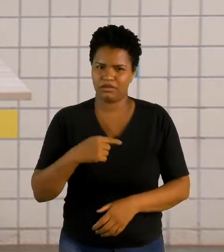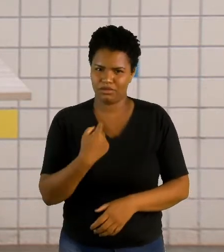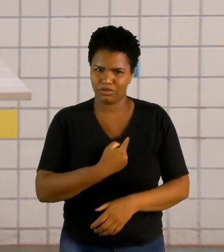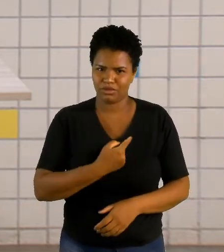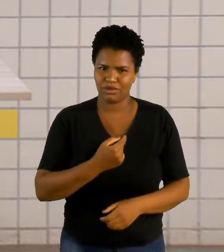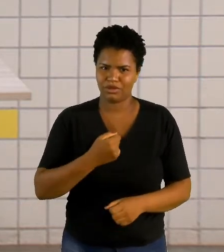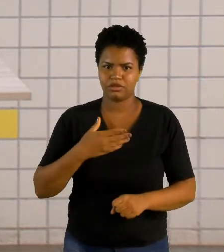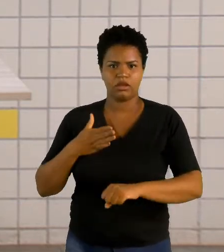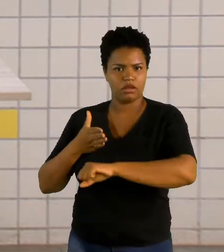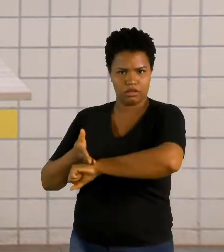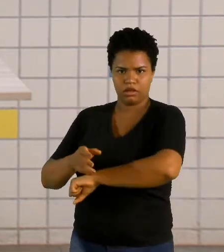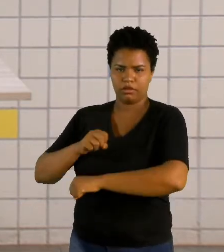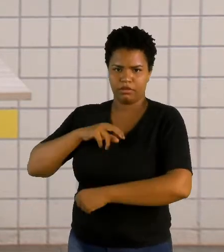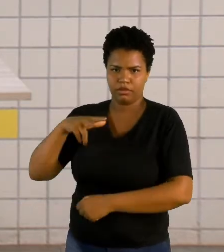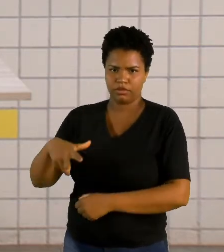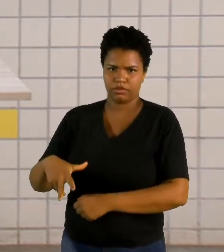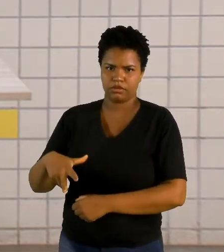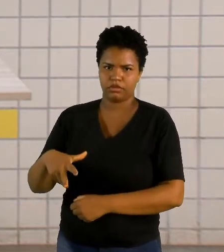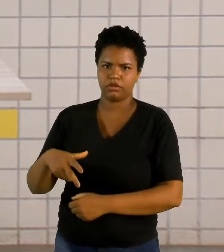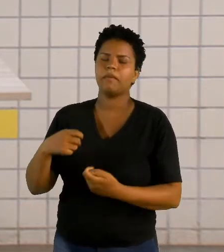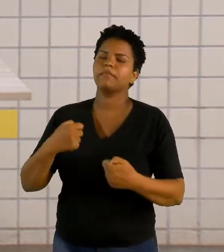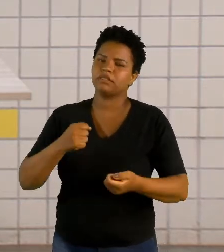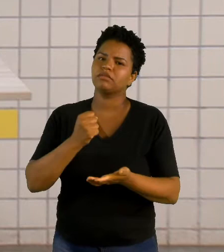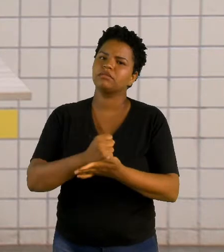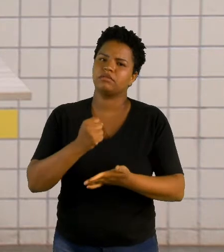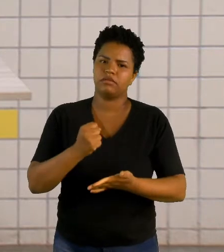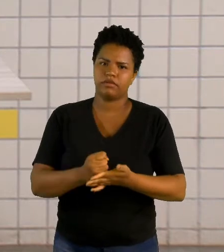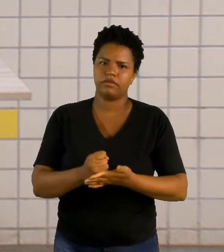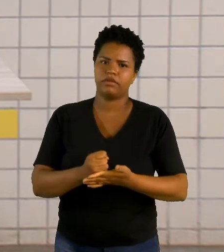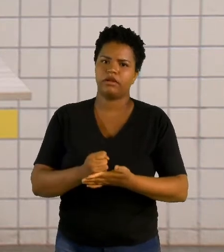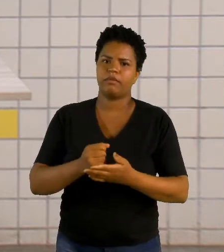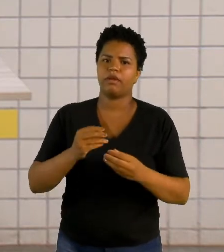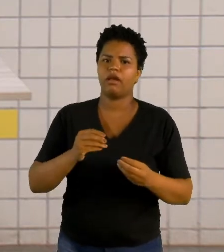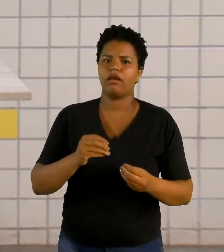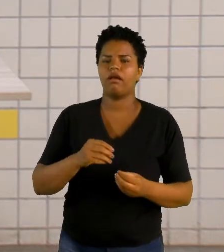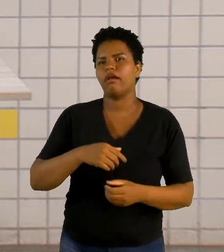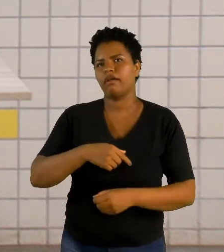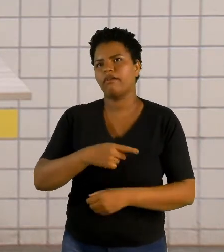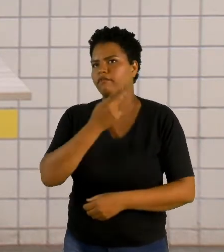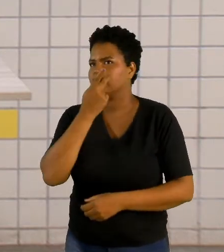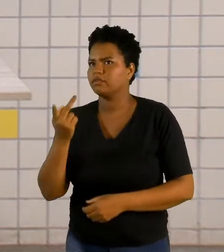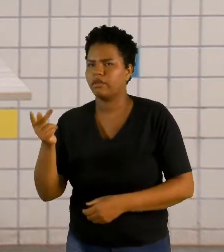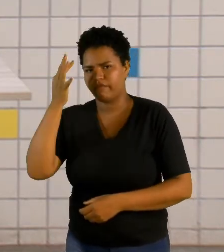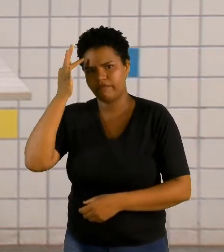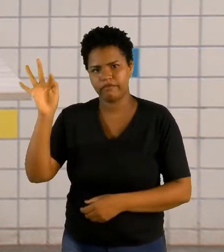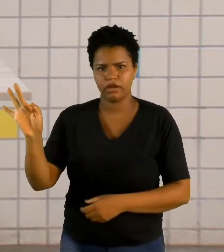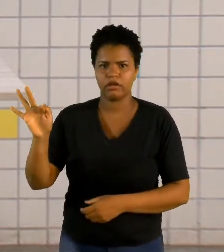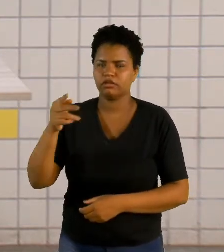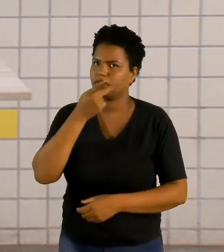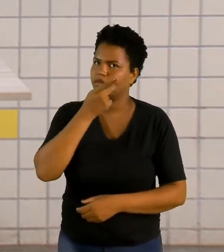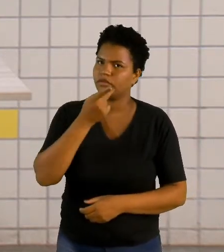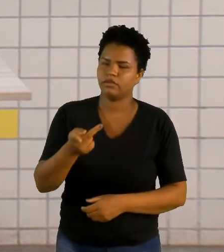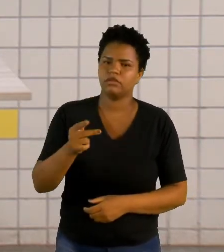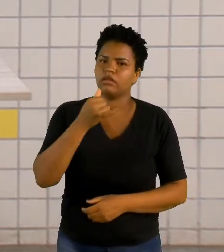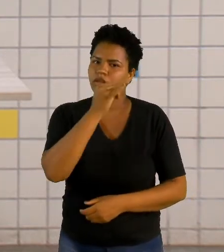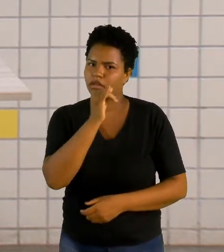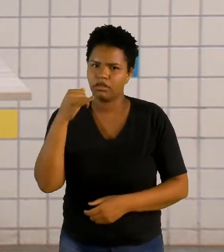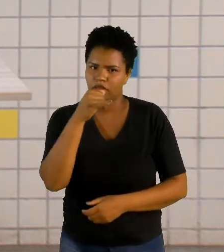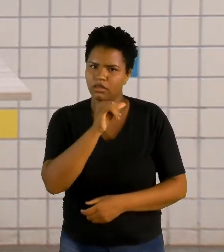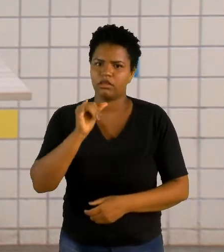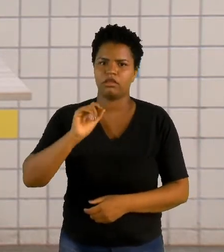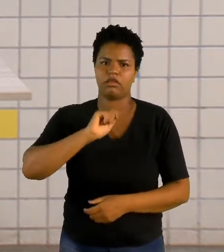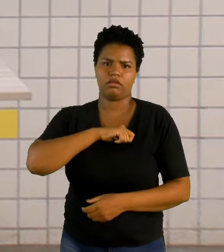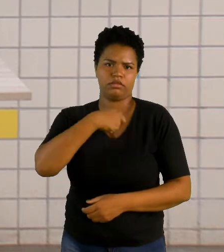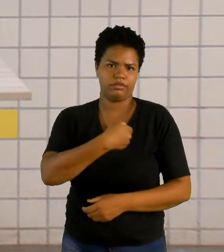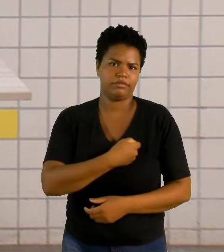entrava em Portugal, eu não precisava de visto para ir para a França, eu não precisava de visto para ir para a Itália, para ir para a Espanha. Eu